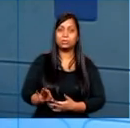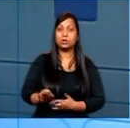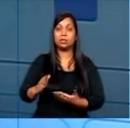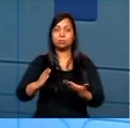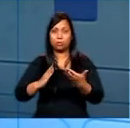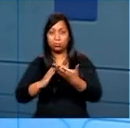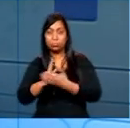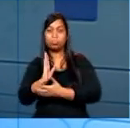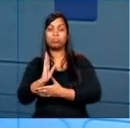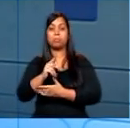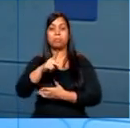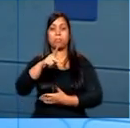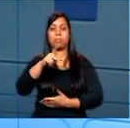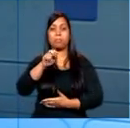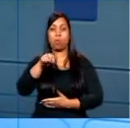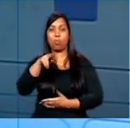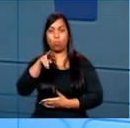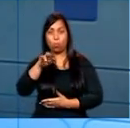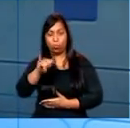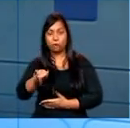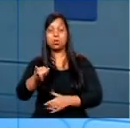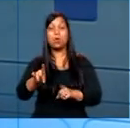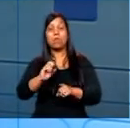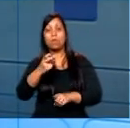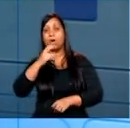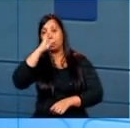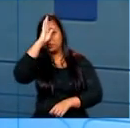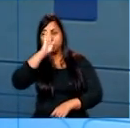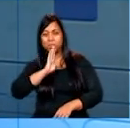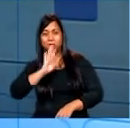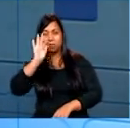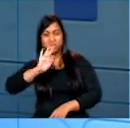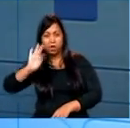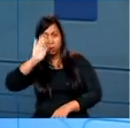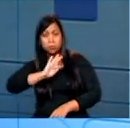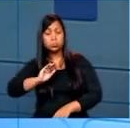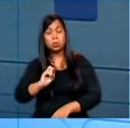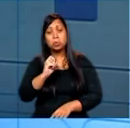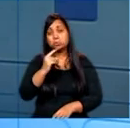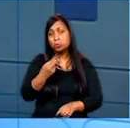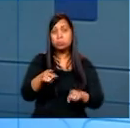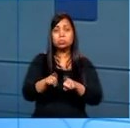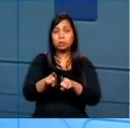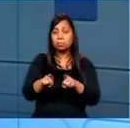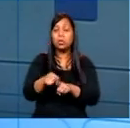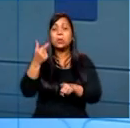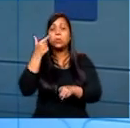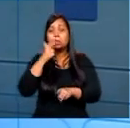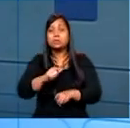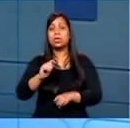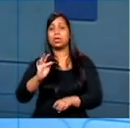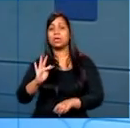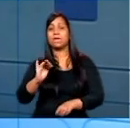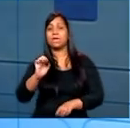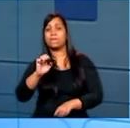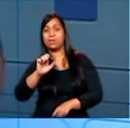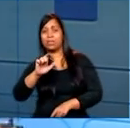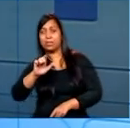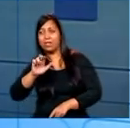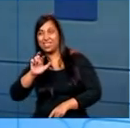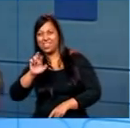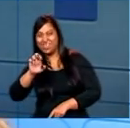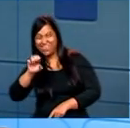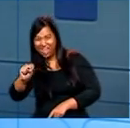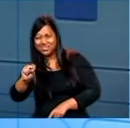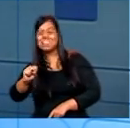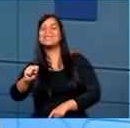conseguem ir para a Uni, ou vão para a Universidade Pública, ou no mínimo, no mínimo, conseguem FIES, assim, no mínimo, conseguem